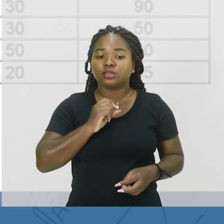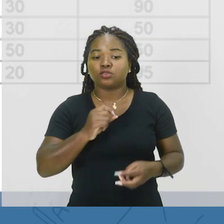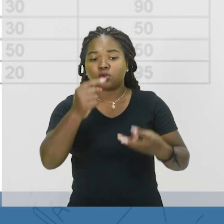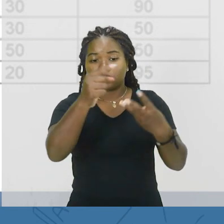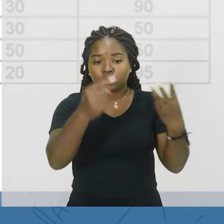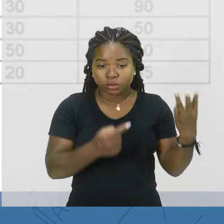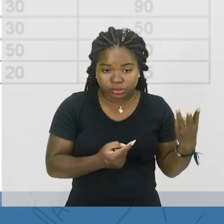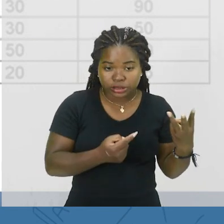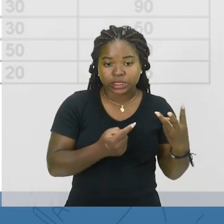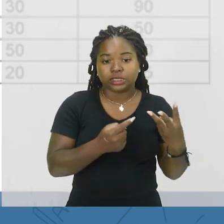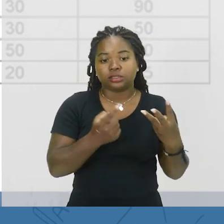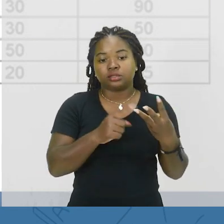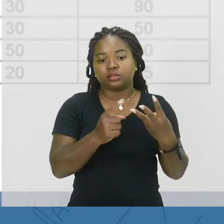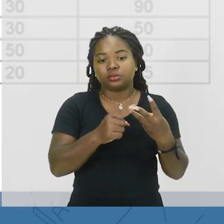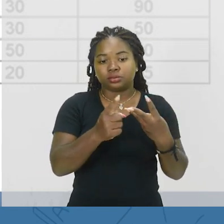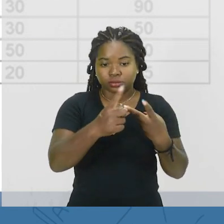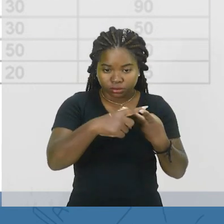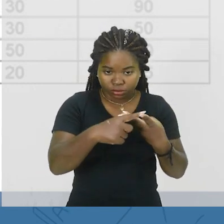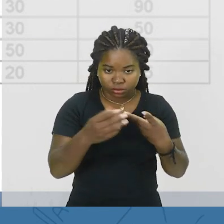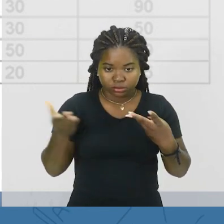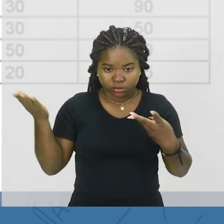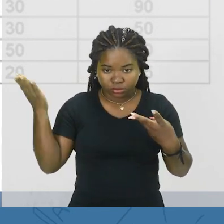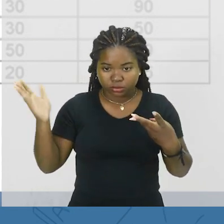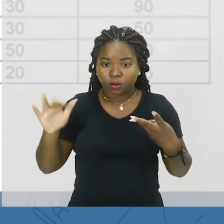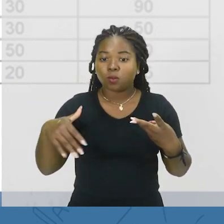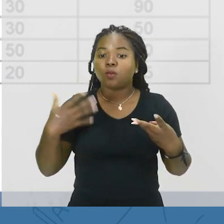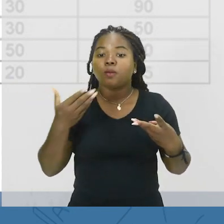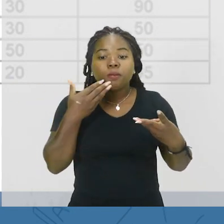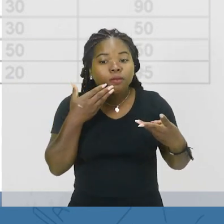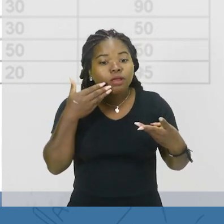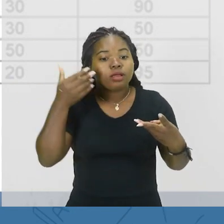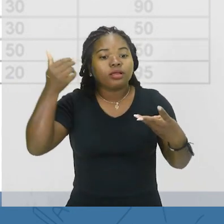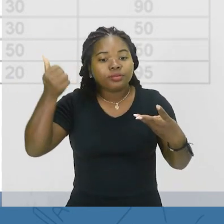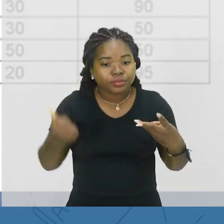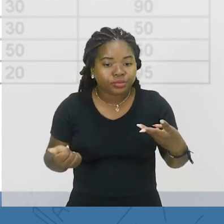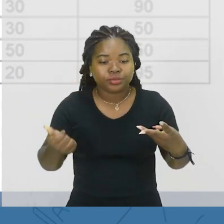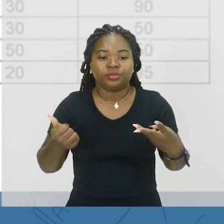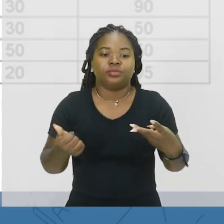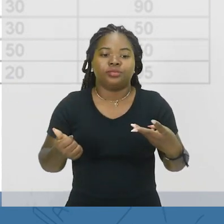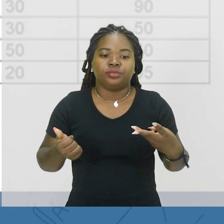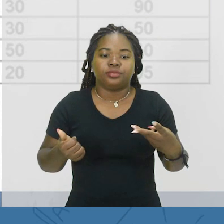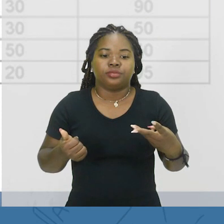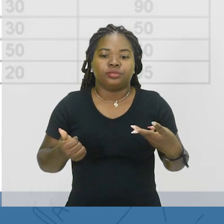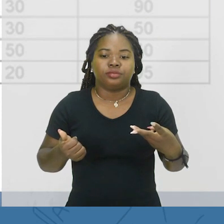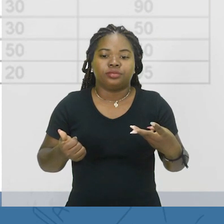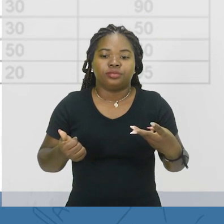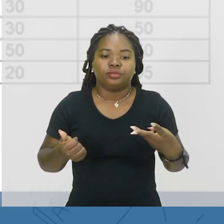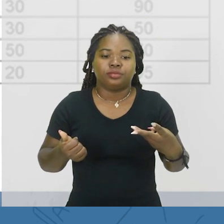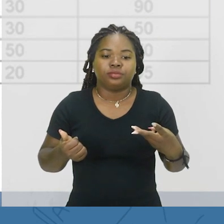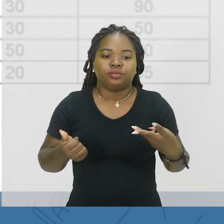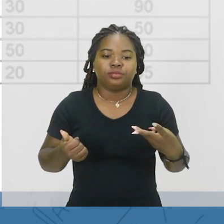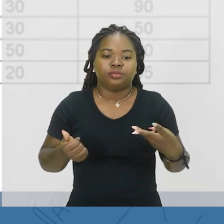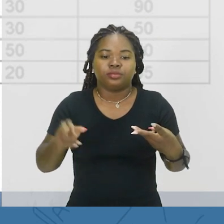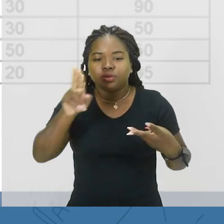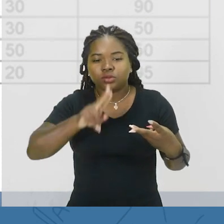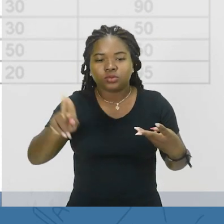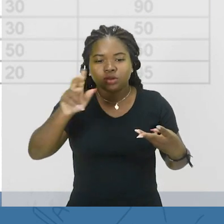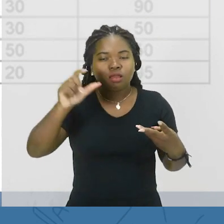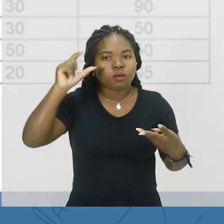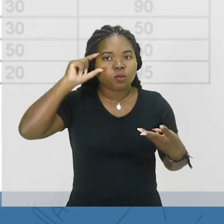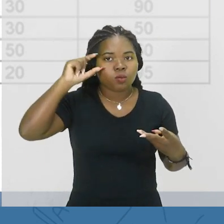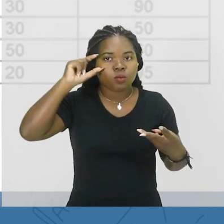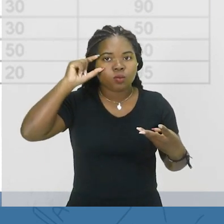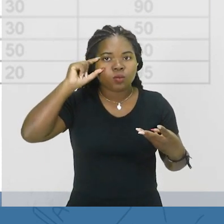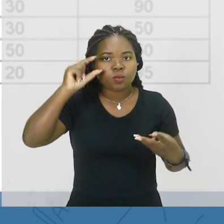os três aspectos qual é a melhor amostra de lente fotocromática para ser utilizada